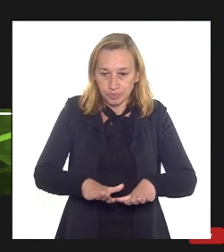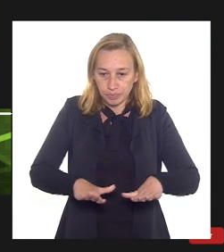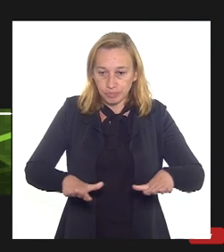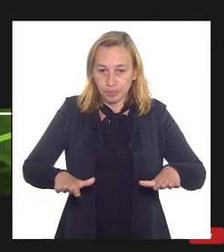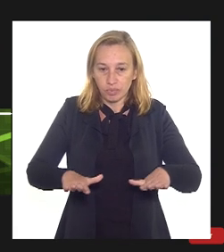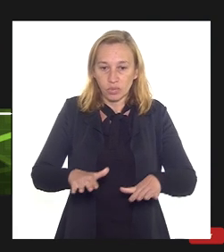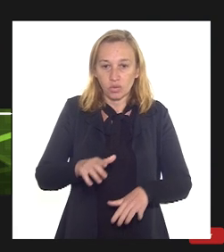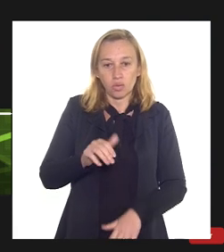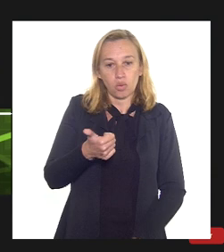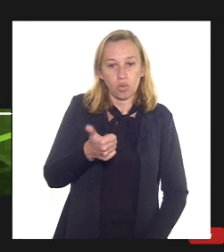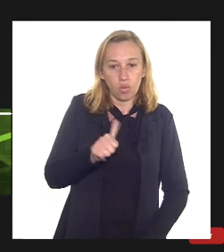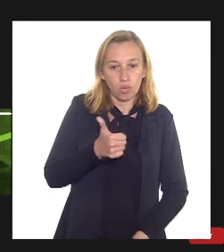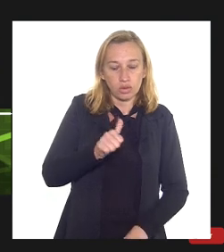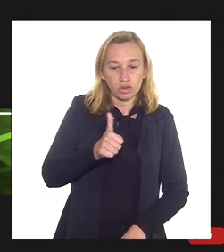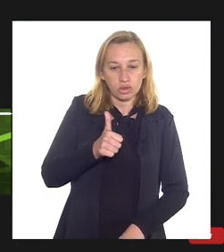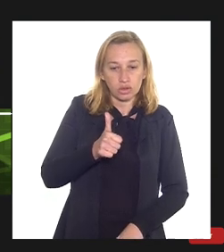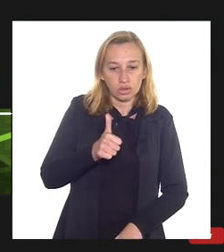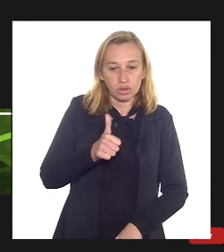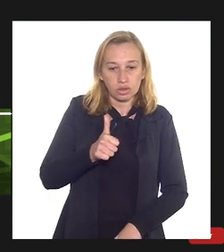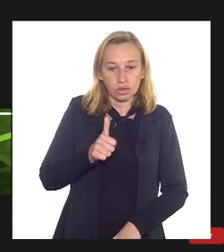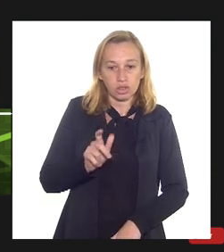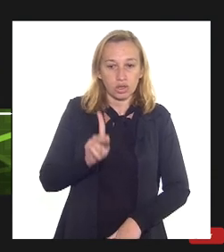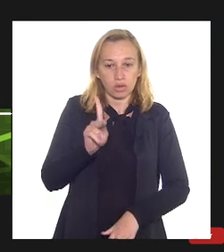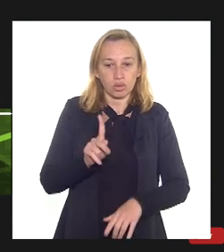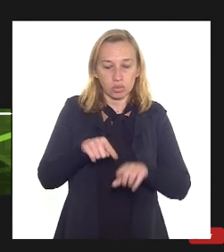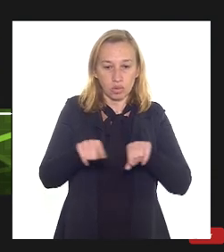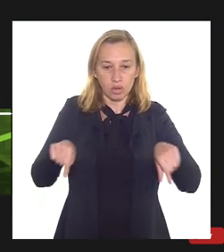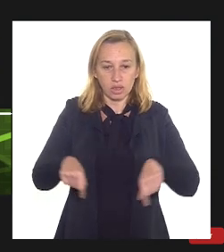11 quilômetros quadrados.